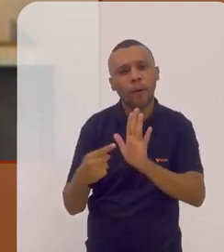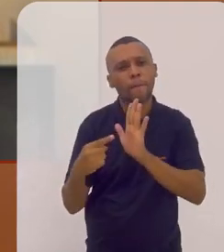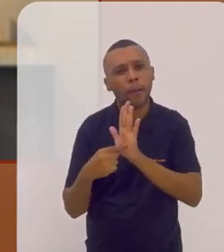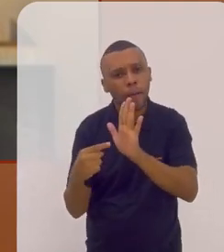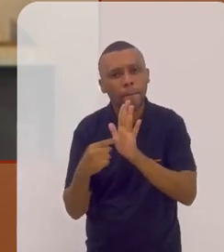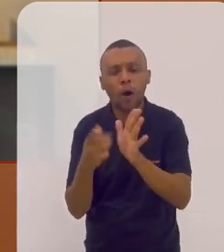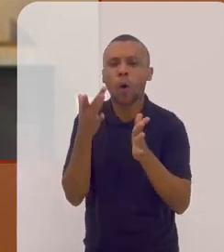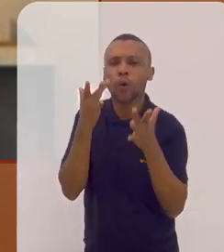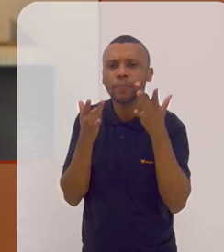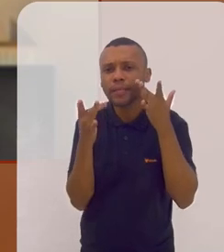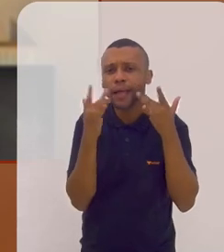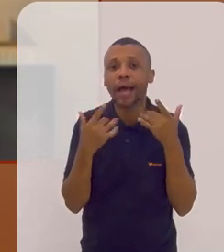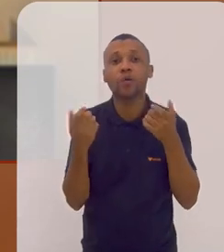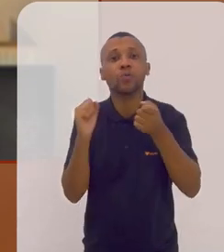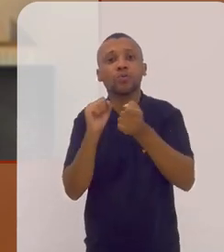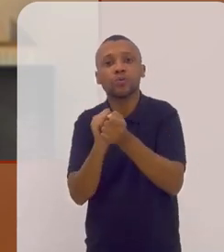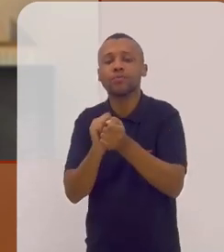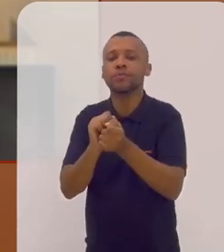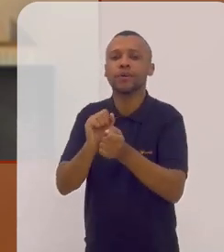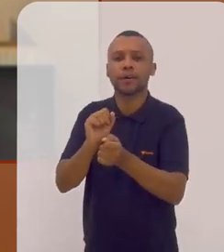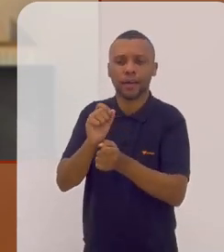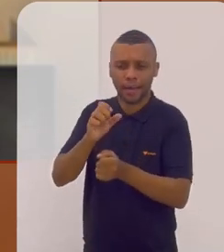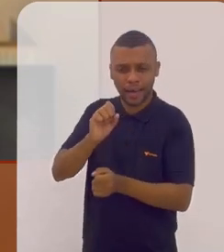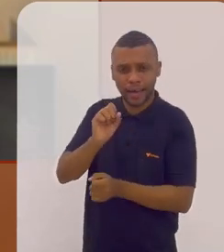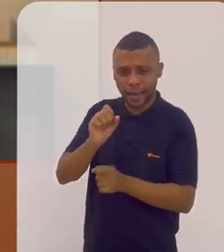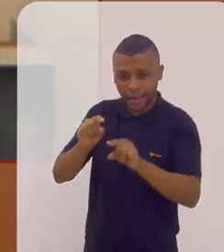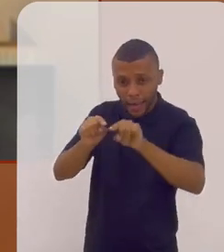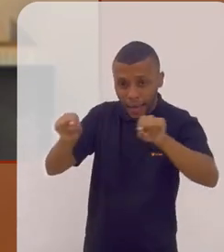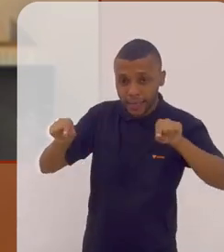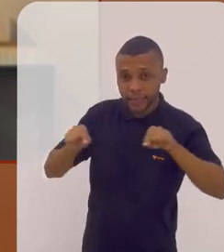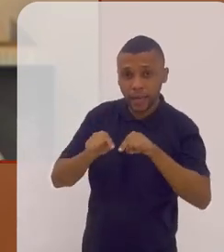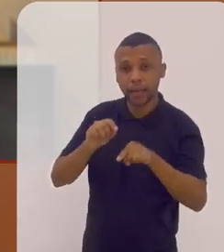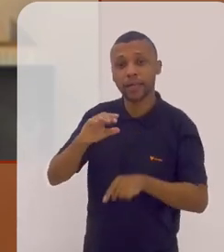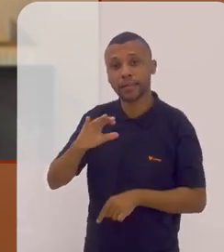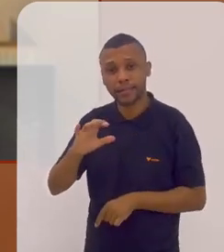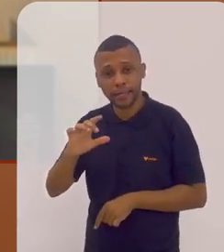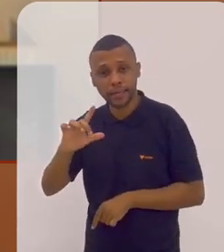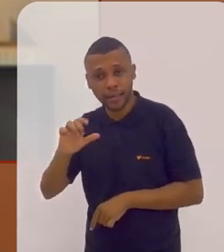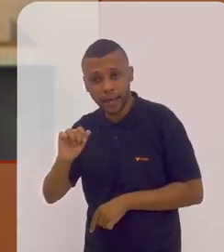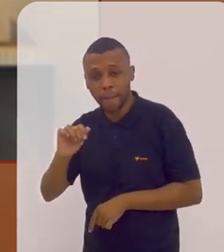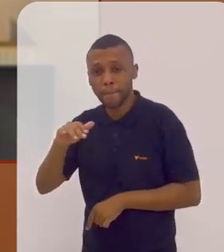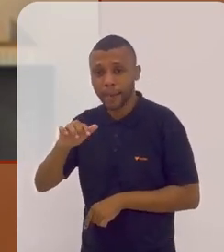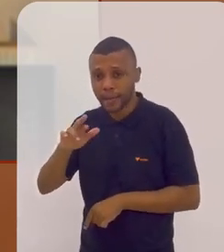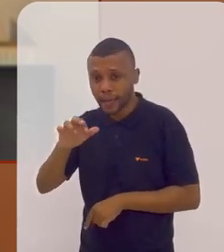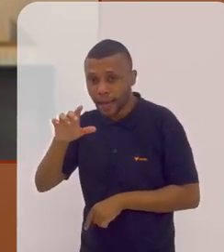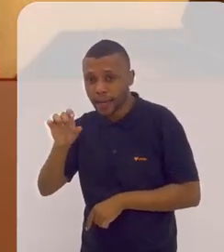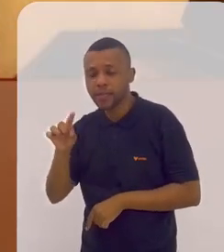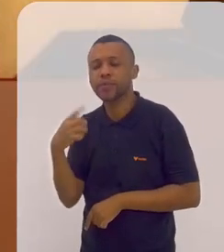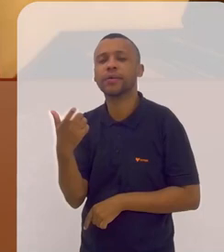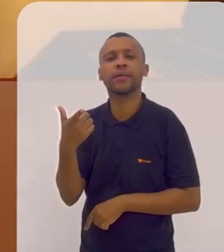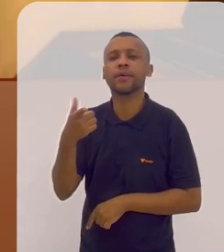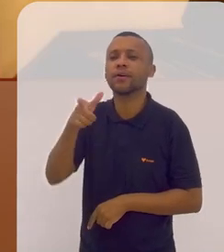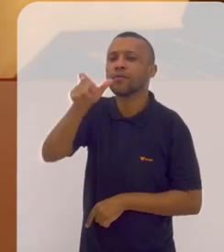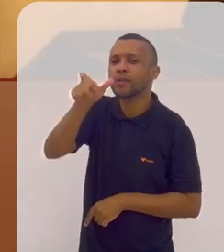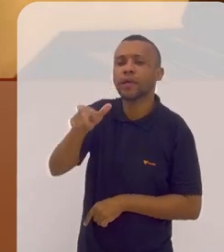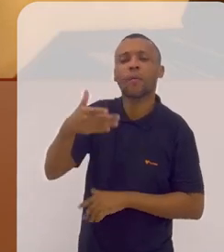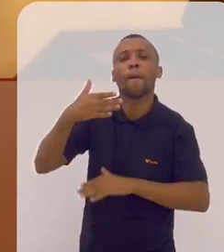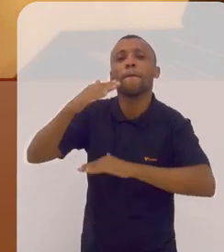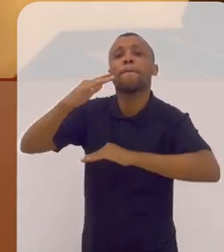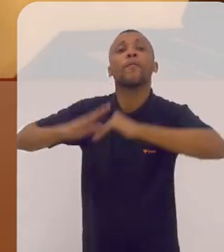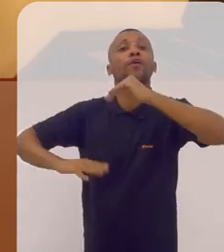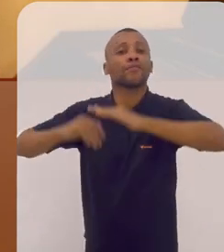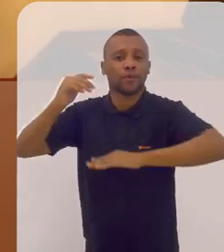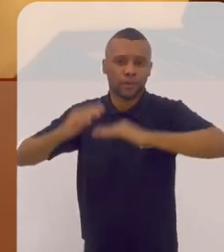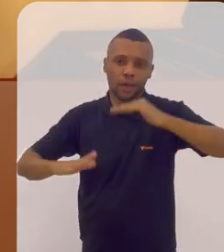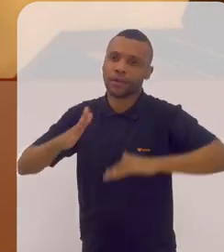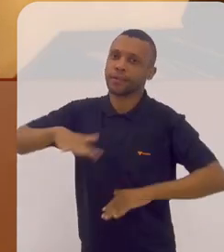espetáculos junto à Sala Cecília Meirelles e eu queria que você como profissional da música analisasse essa